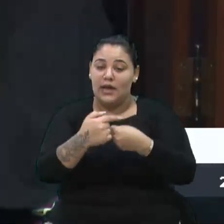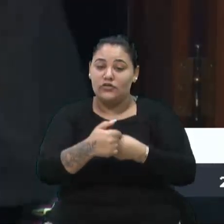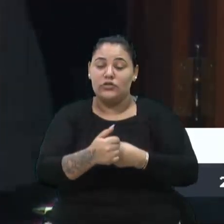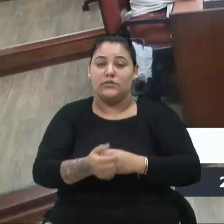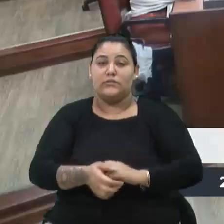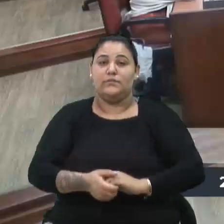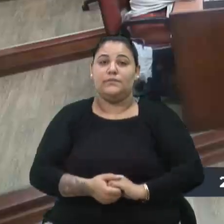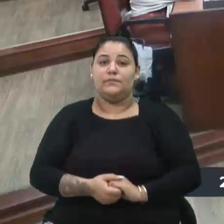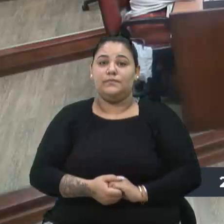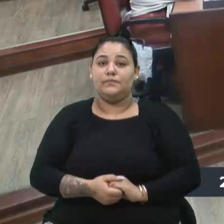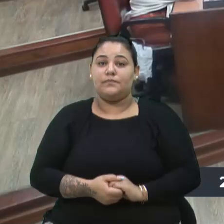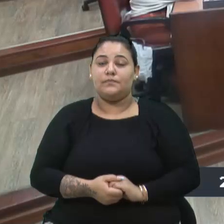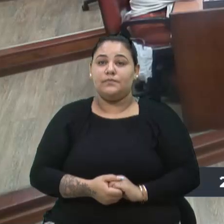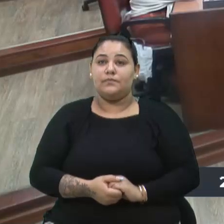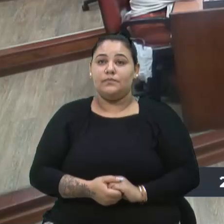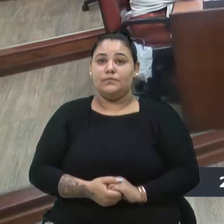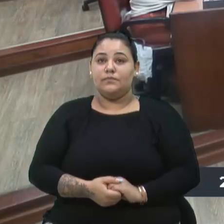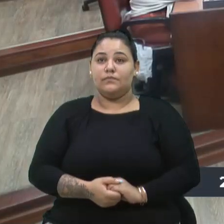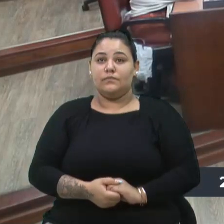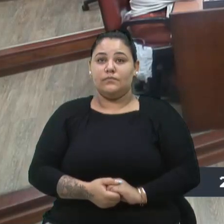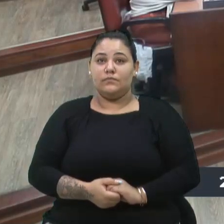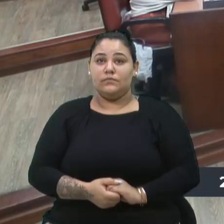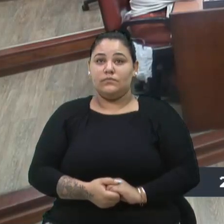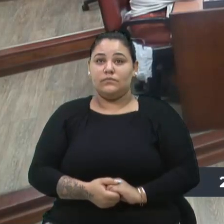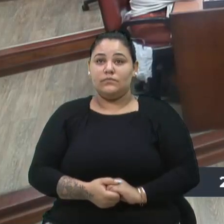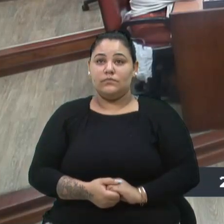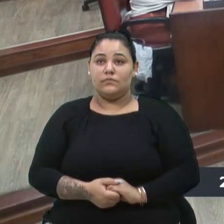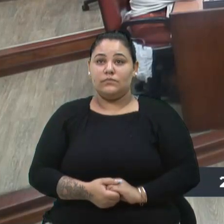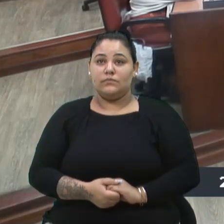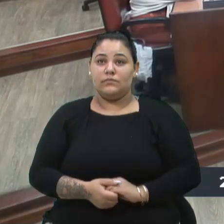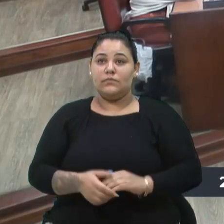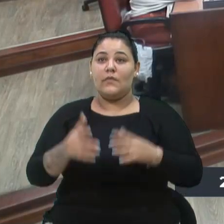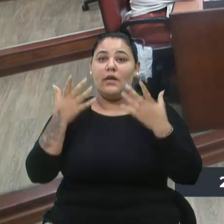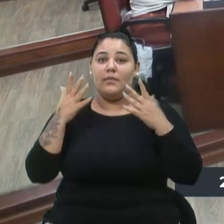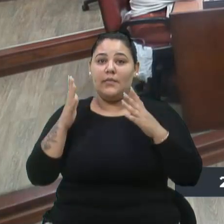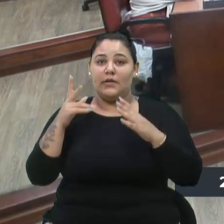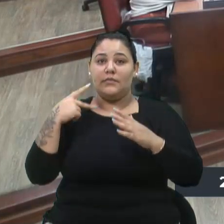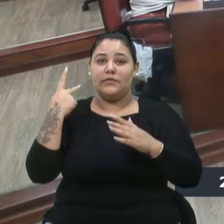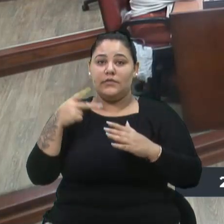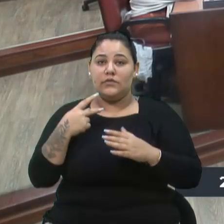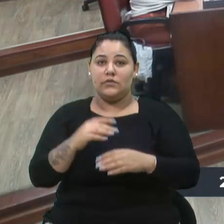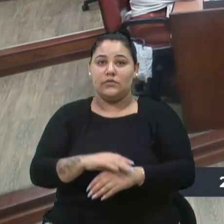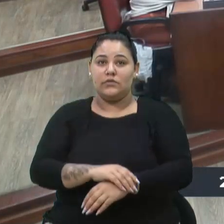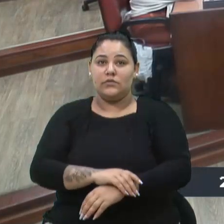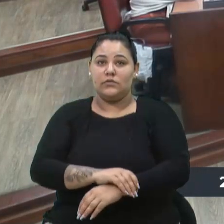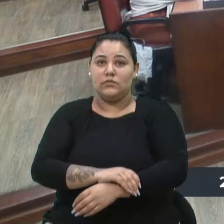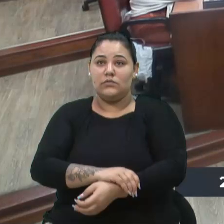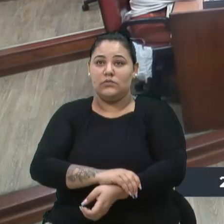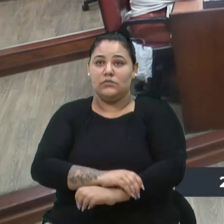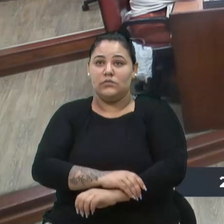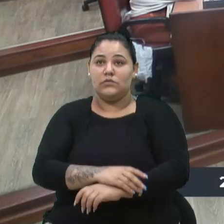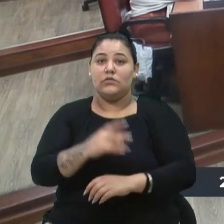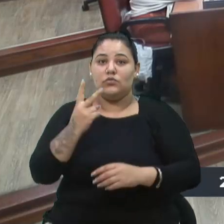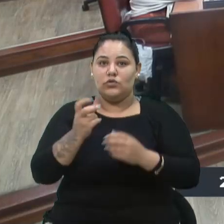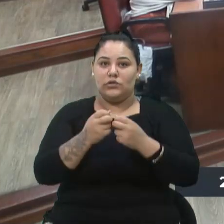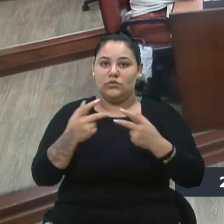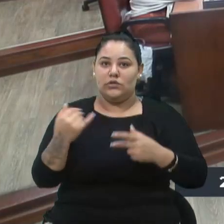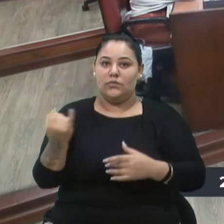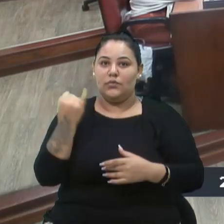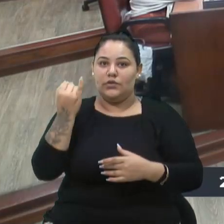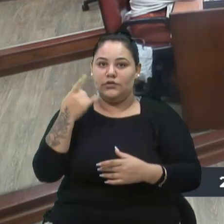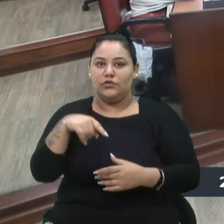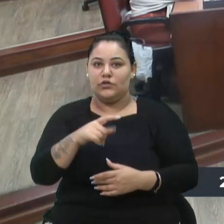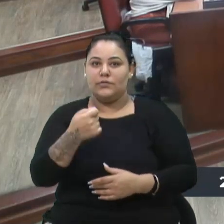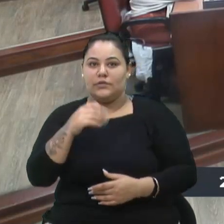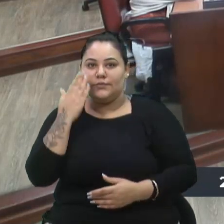vereador, Diogo. Desculpa, já lhe passo. Parabéns, vereador, mas são duas situações importantes que nós temos que ver.